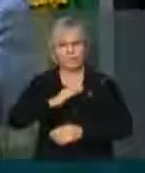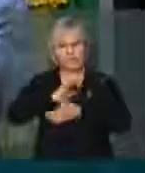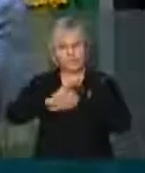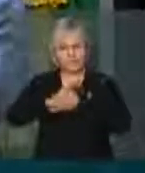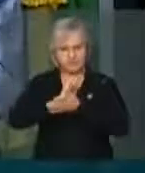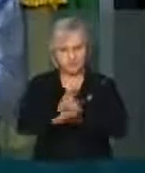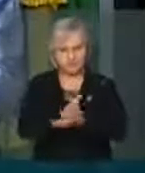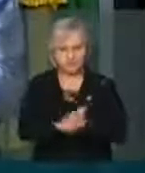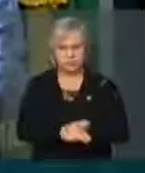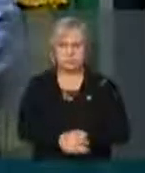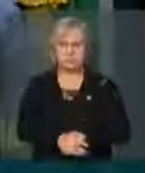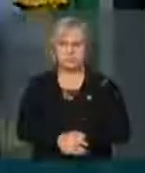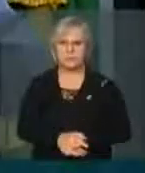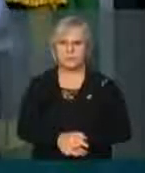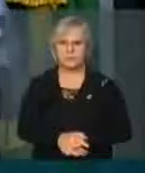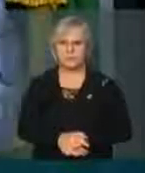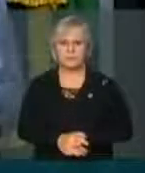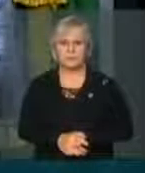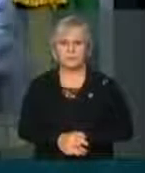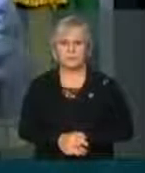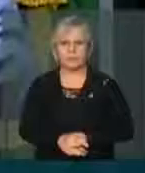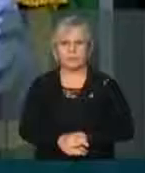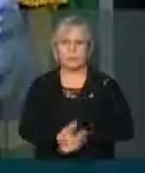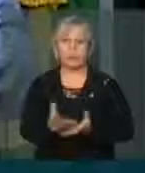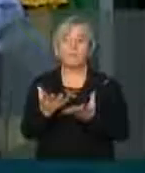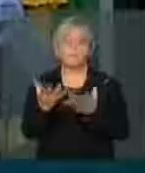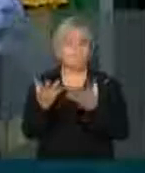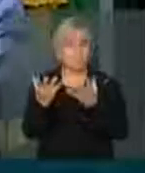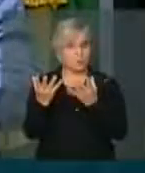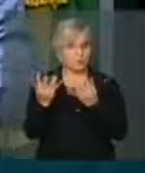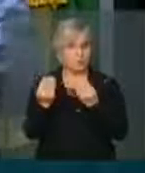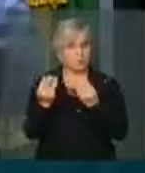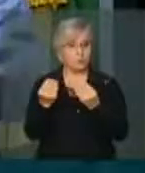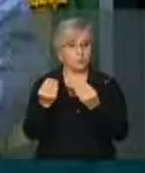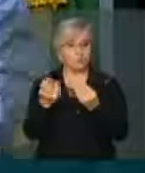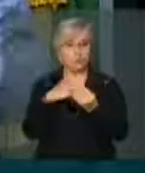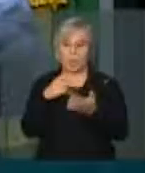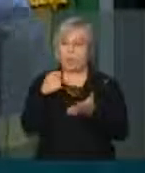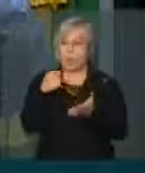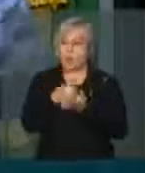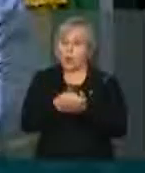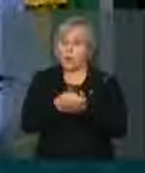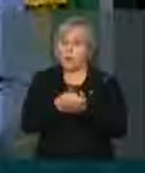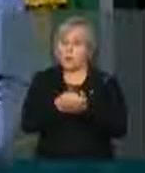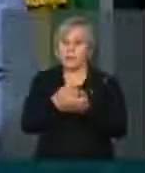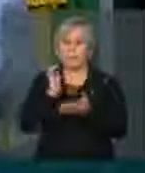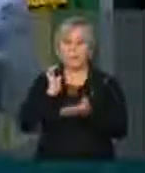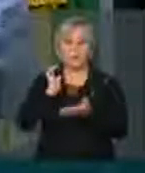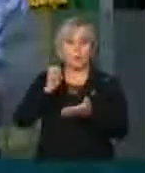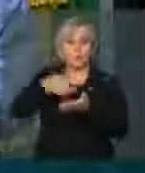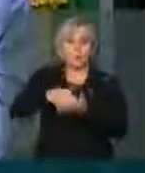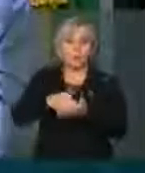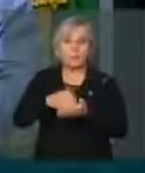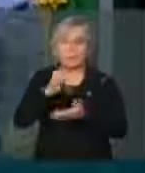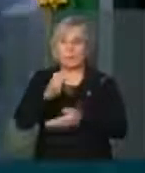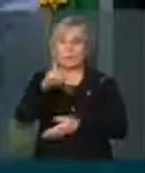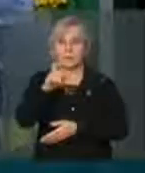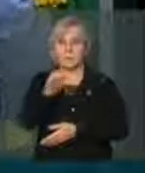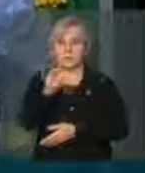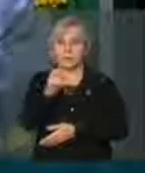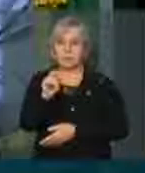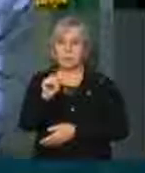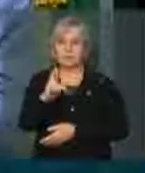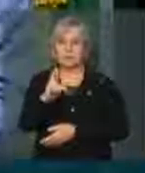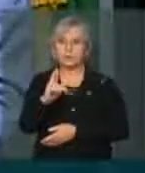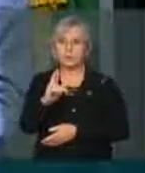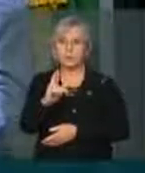Muitos, volto a repetir, foram obrigados a comprar extintores no câmbio negro a